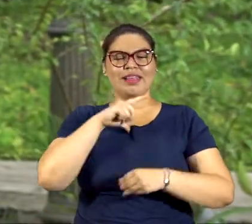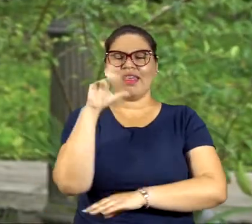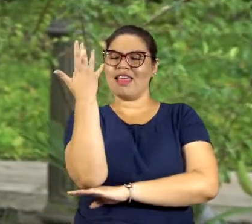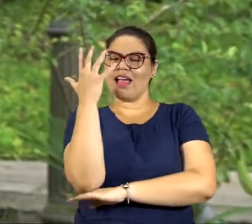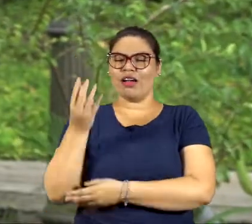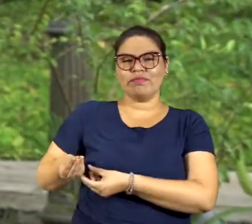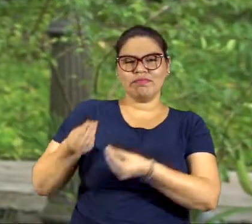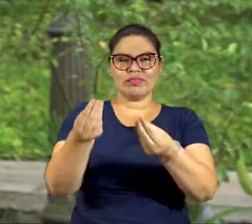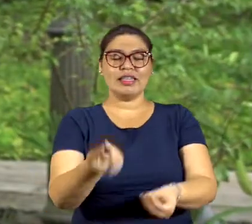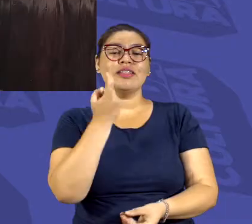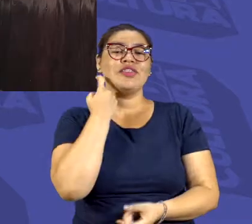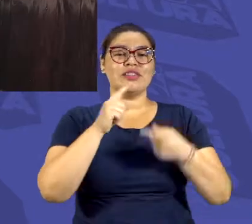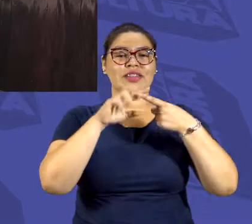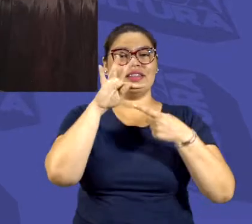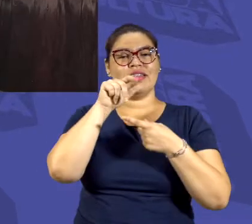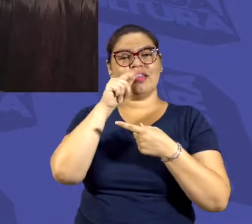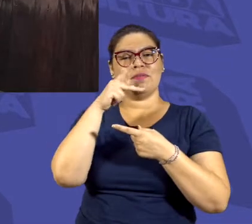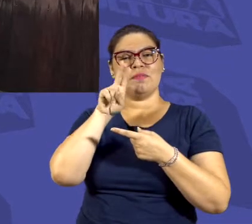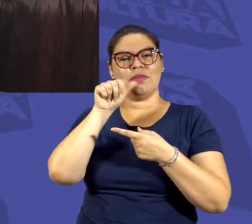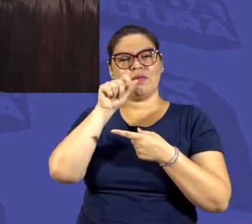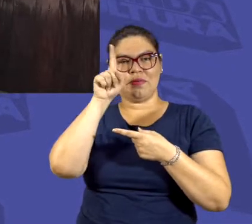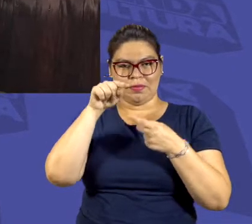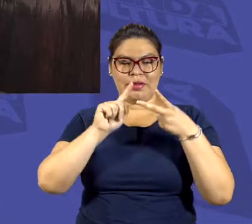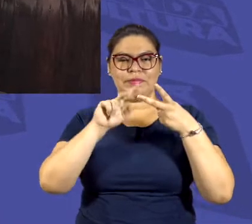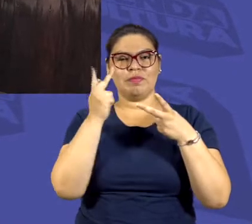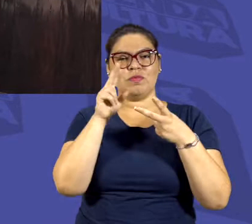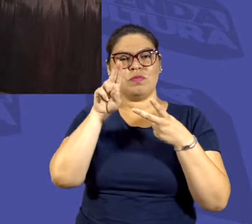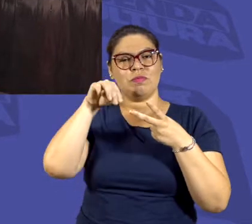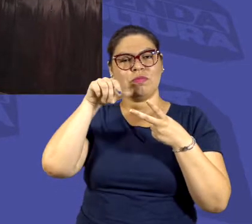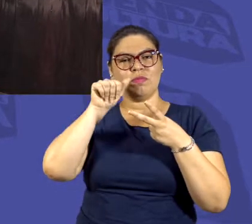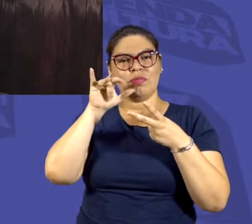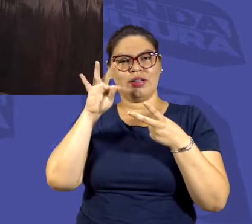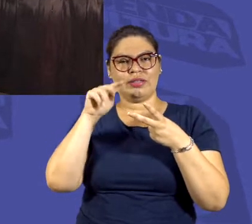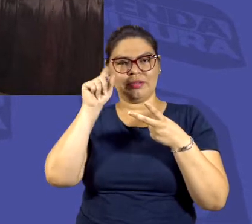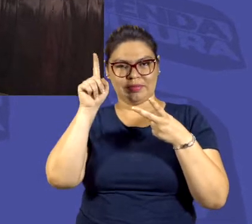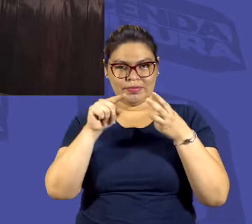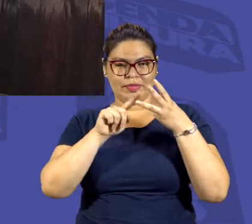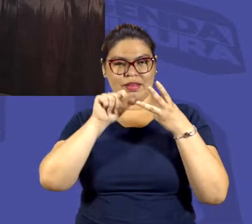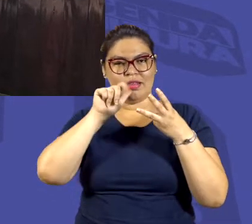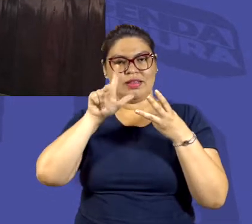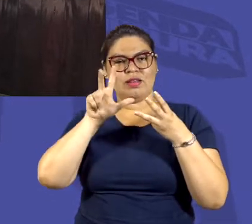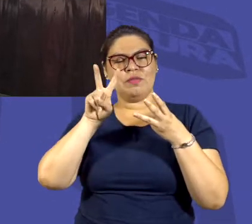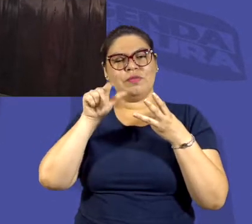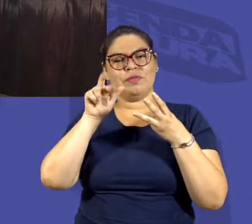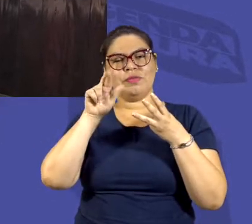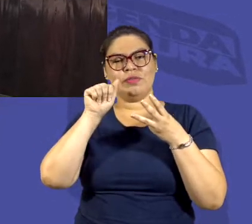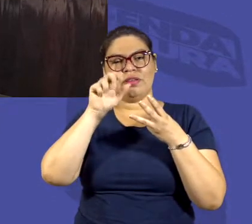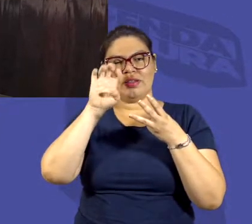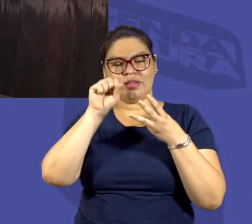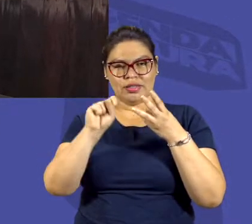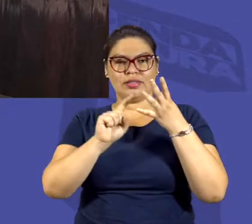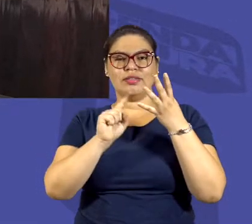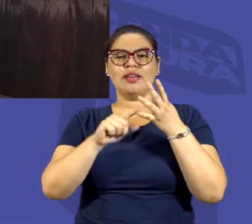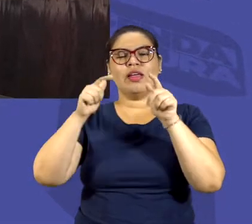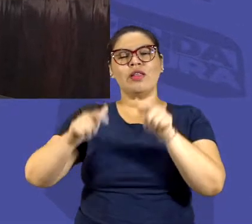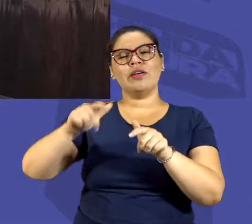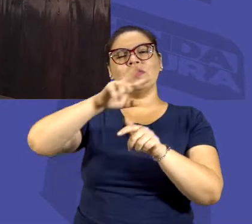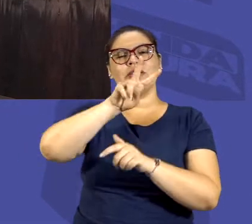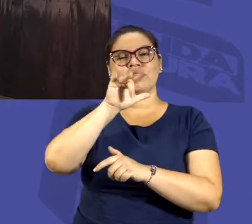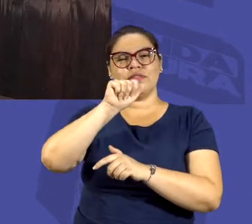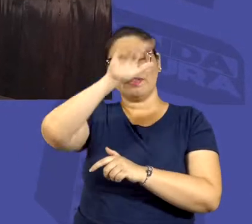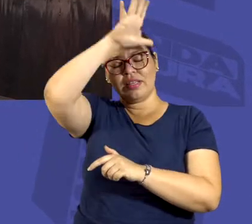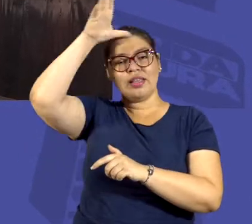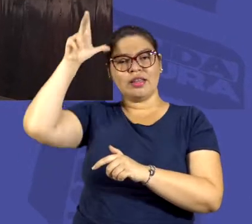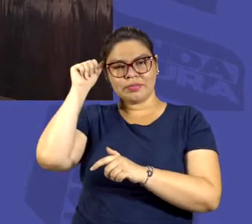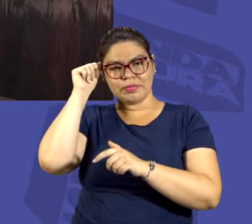Natal dos Municípios, tem entrega de árvores nesta sexta, em Humaitá, Tapauá, Alvarães e na Comunidade Vila Amazônia, em Parintins.